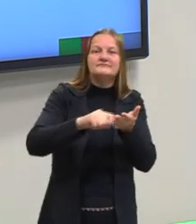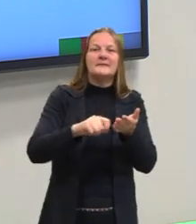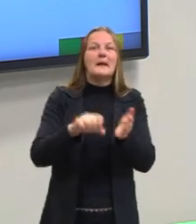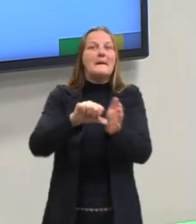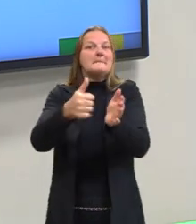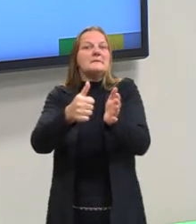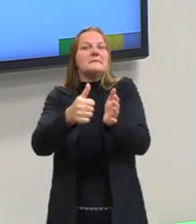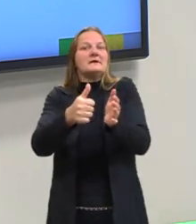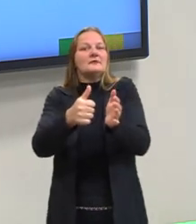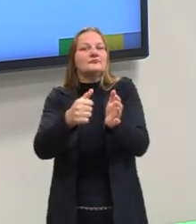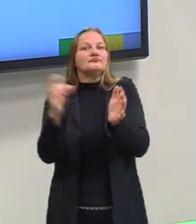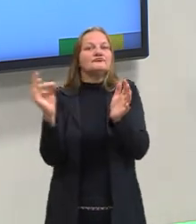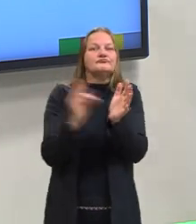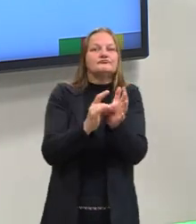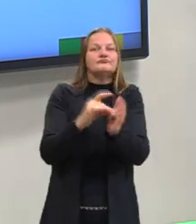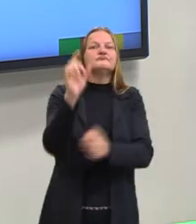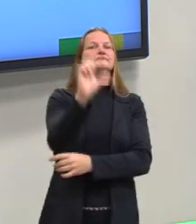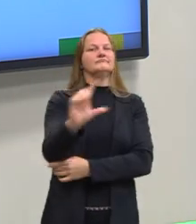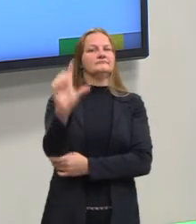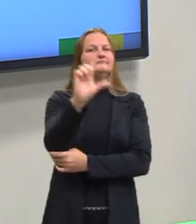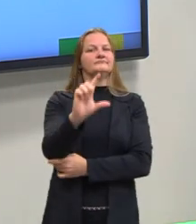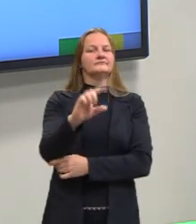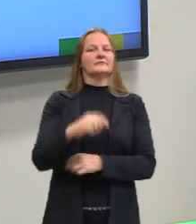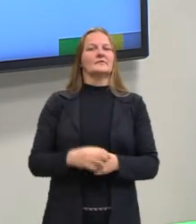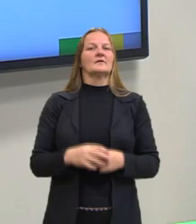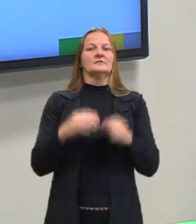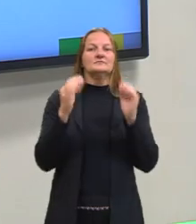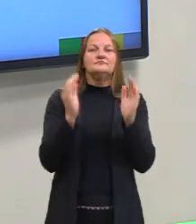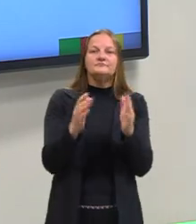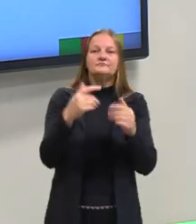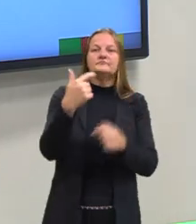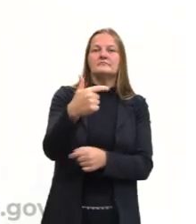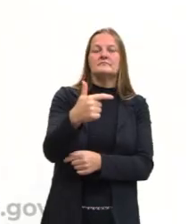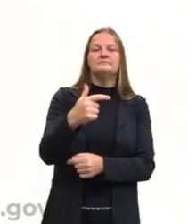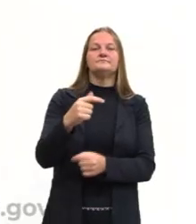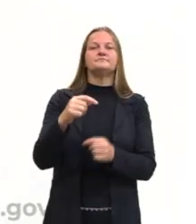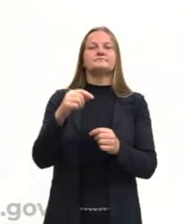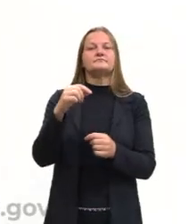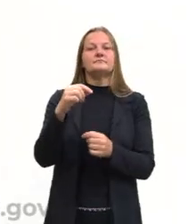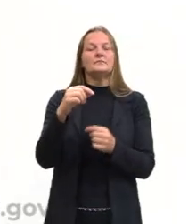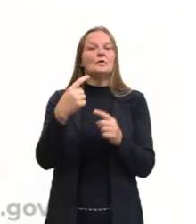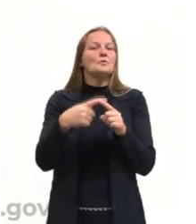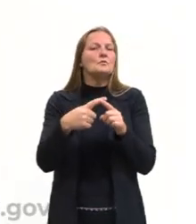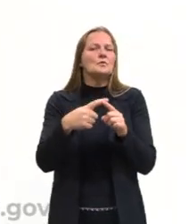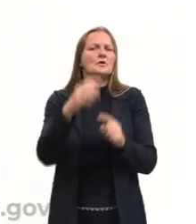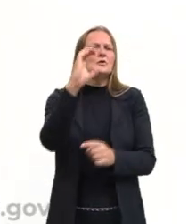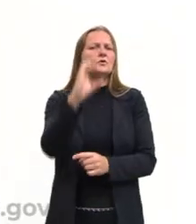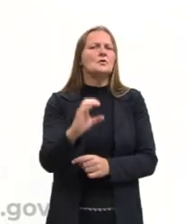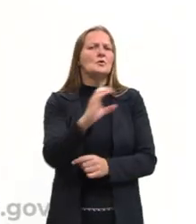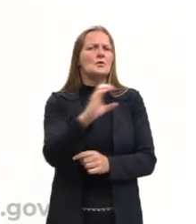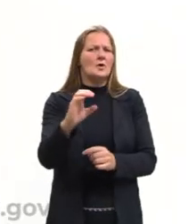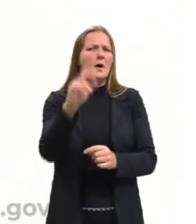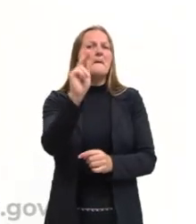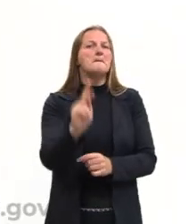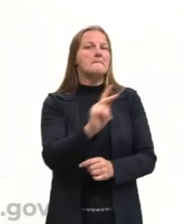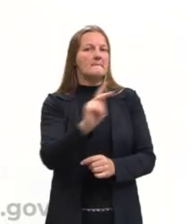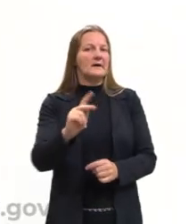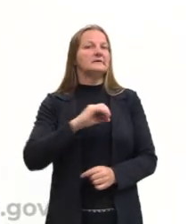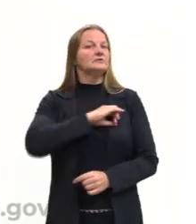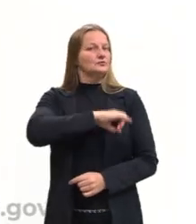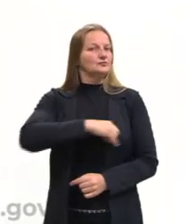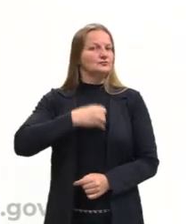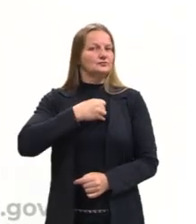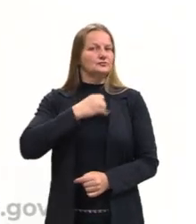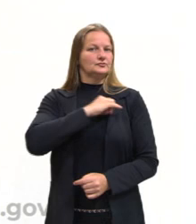literatura que a gente tinha nesse momento. A segunda é a literatura jesuítica. A literatura dos jesuítas, os padres